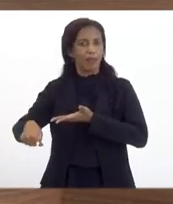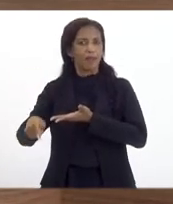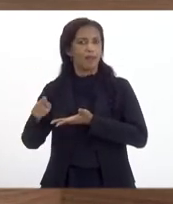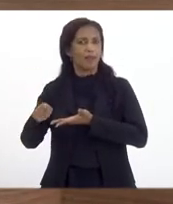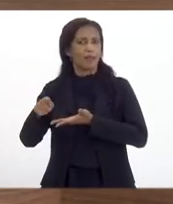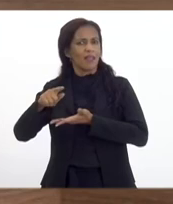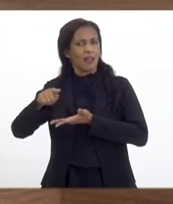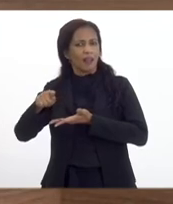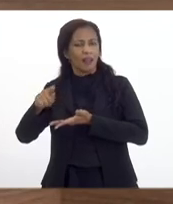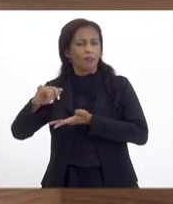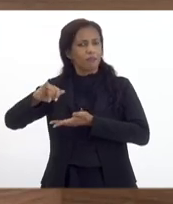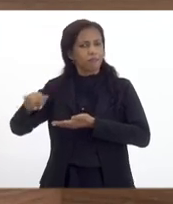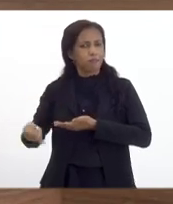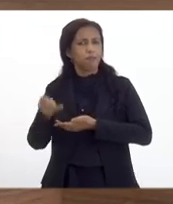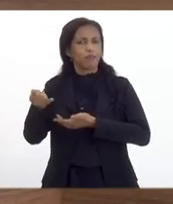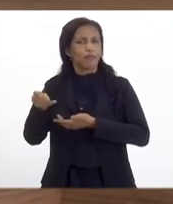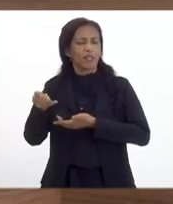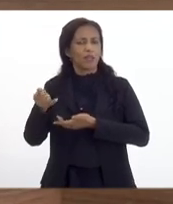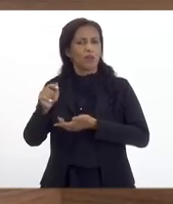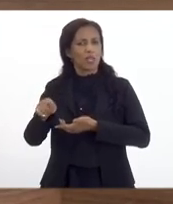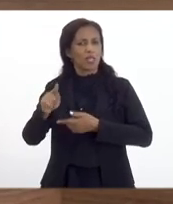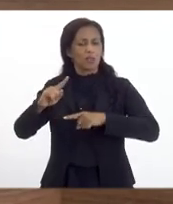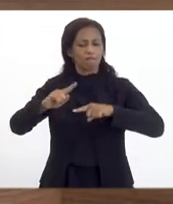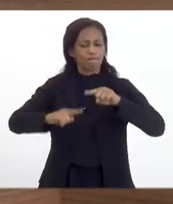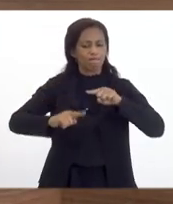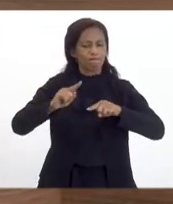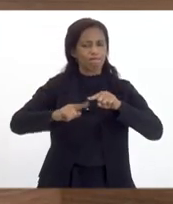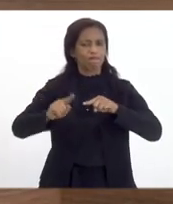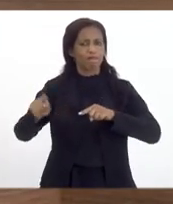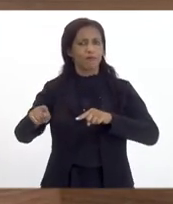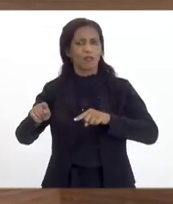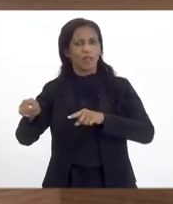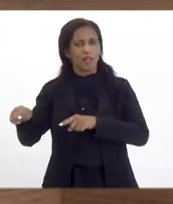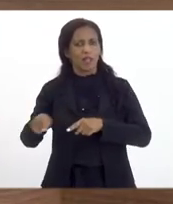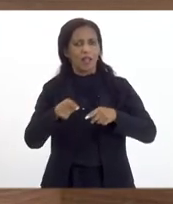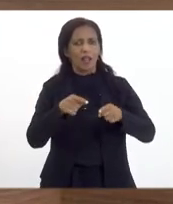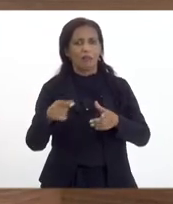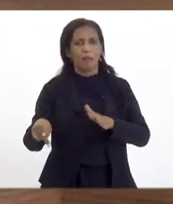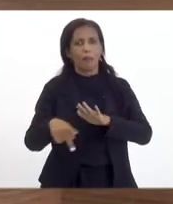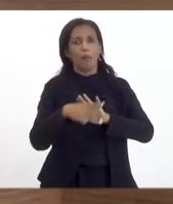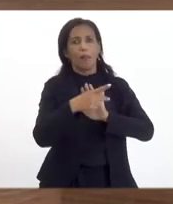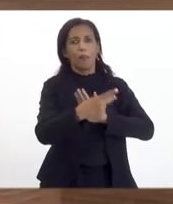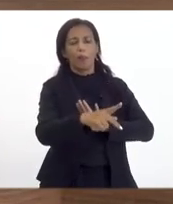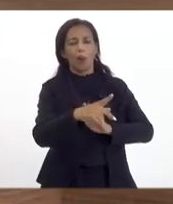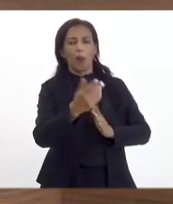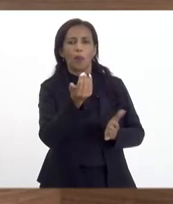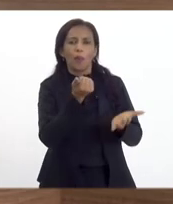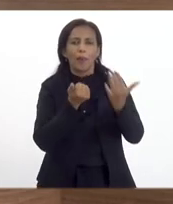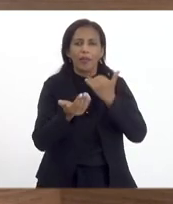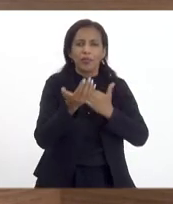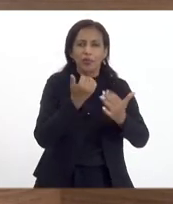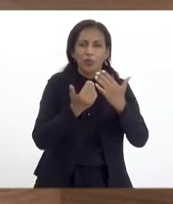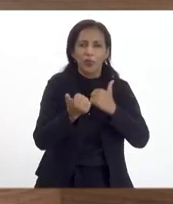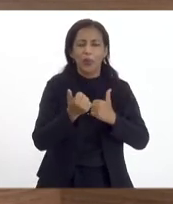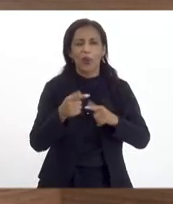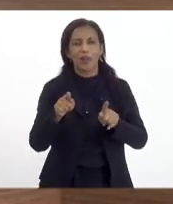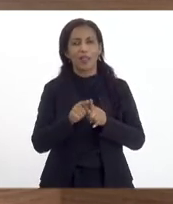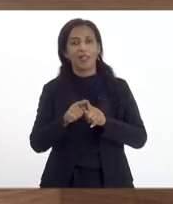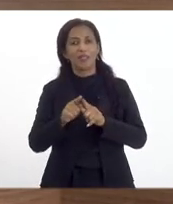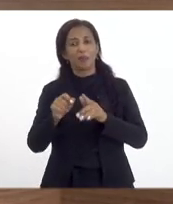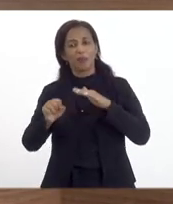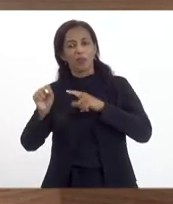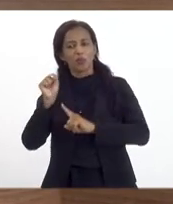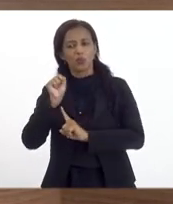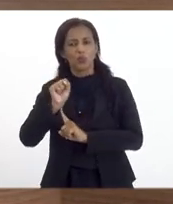o beneficiamento desse subproduto pode ser direcionado para a merenda escolar e comercialização aqui no mercado local.